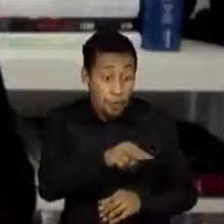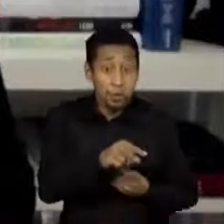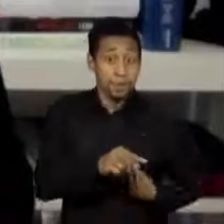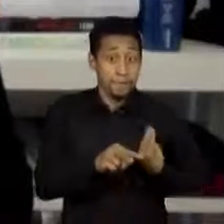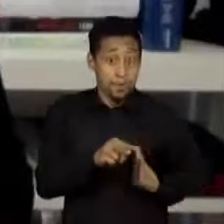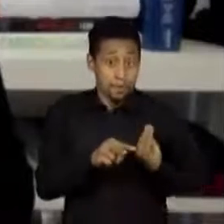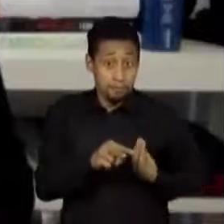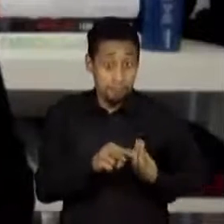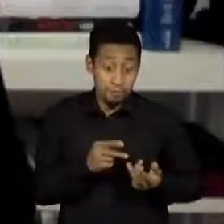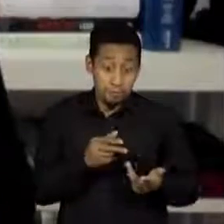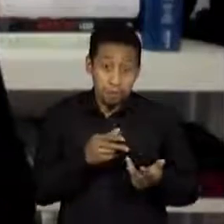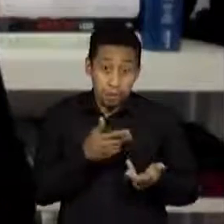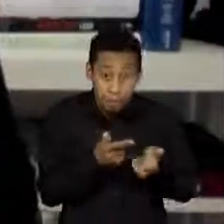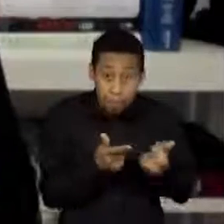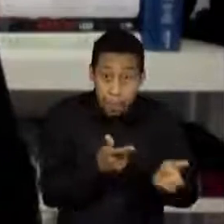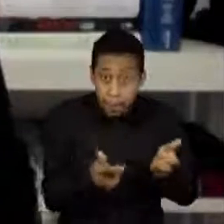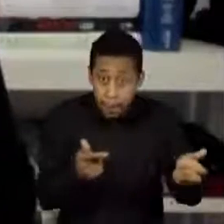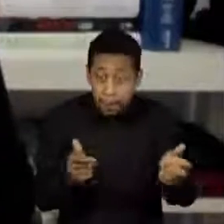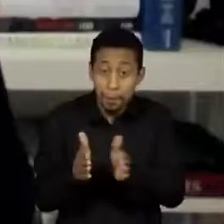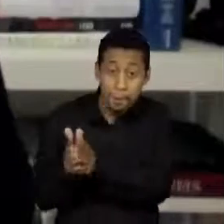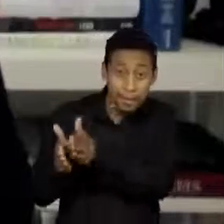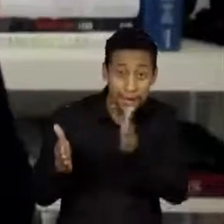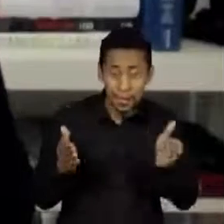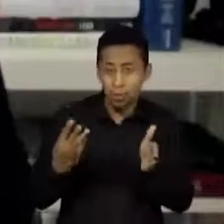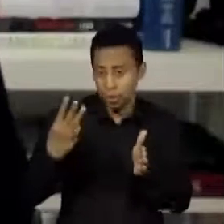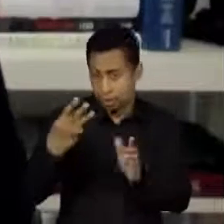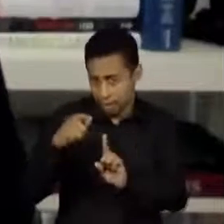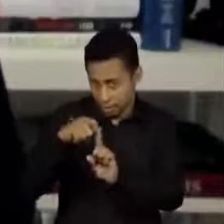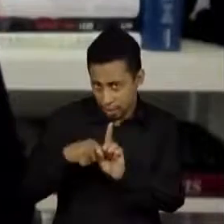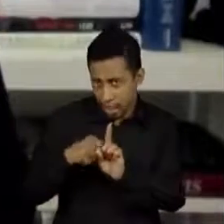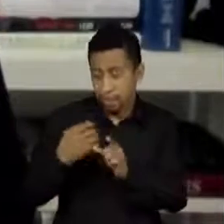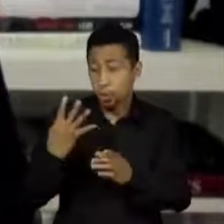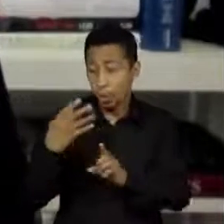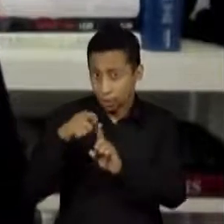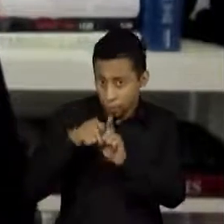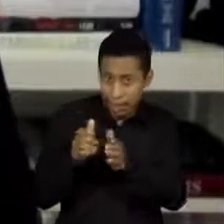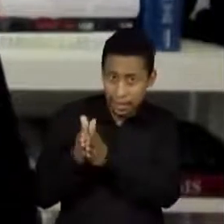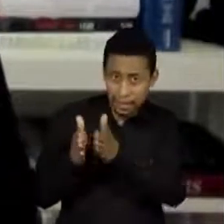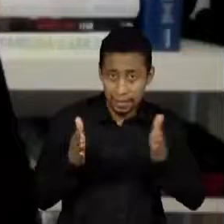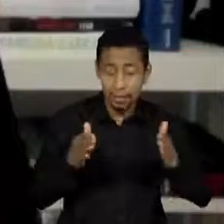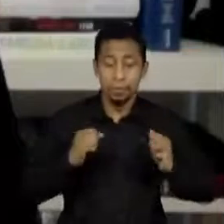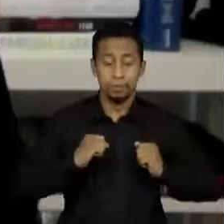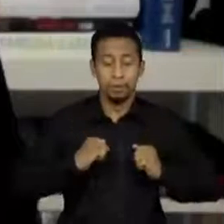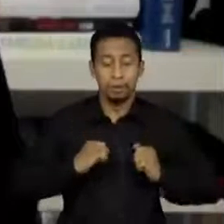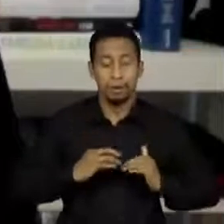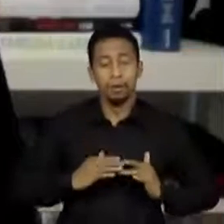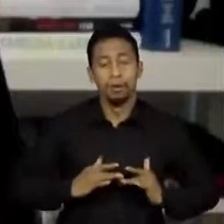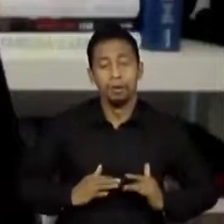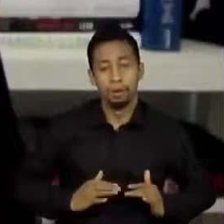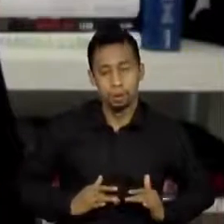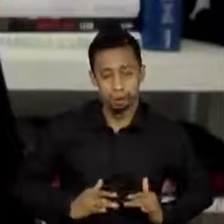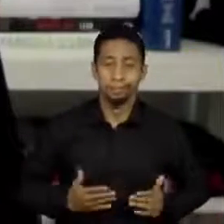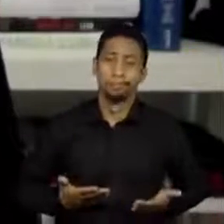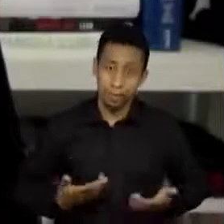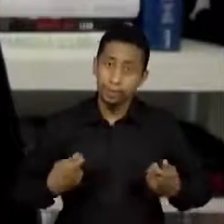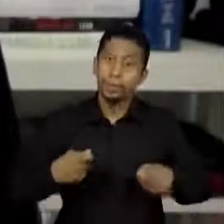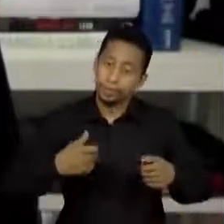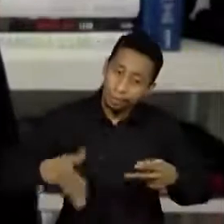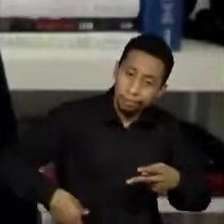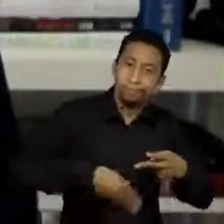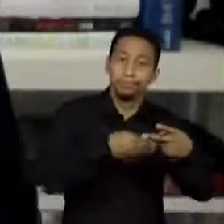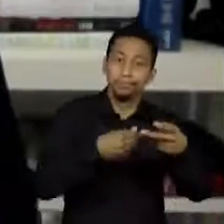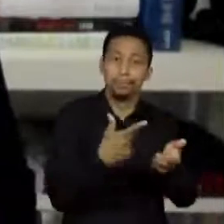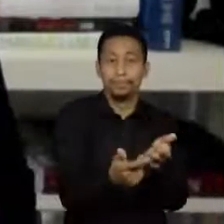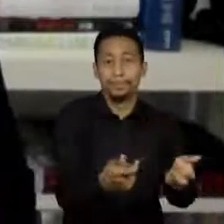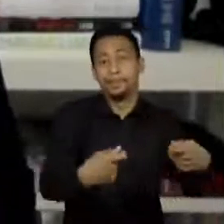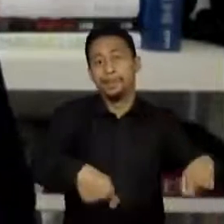de três ou quatro meses, dependendo da faixa etária, a gente já vê uma queda nos títulos de anticorpos. E no estudo que nós estamos